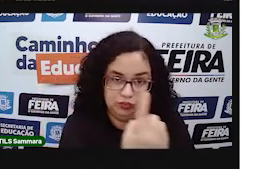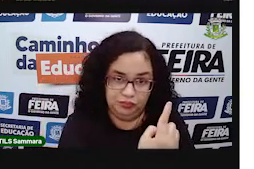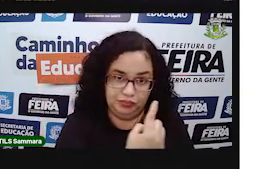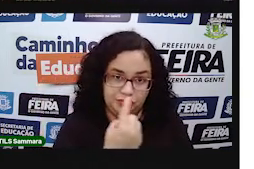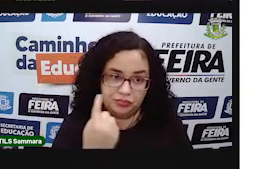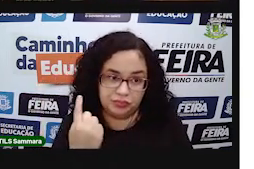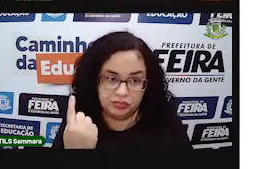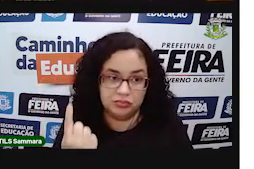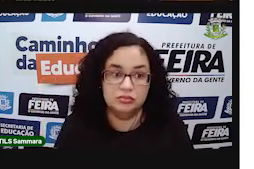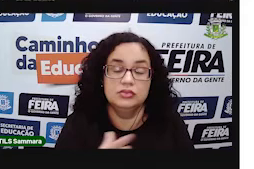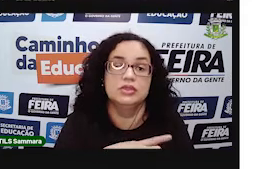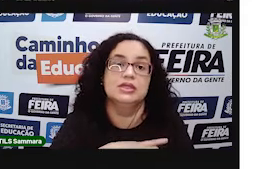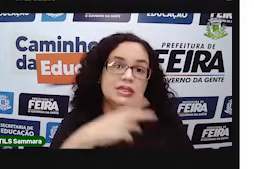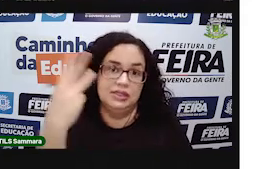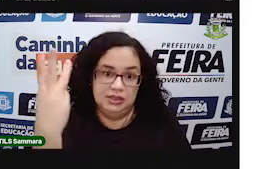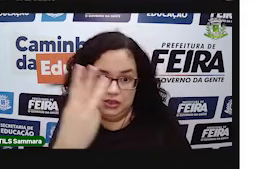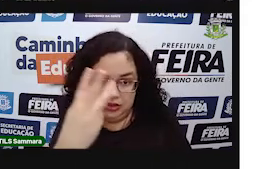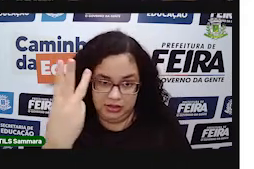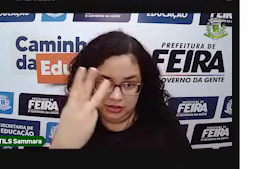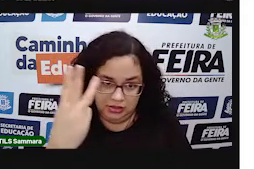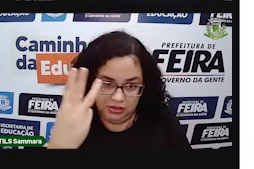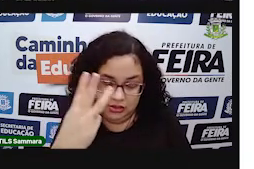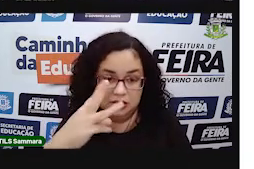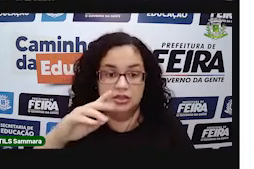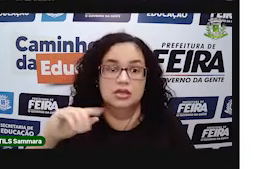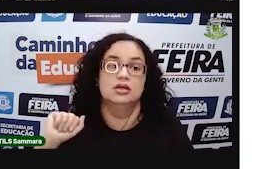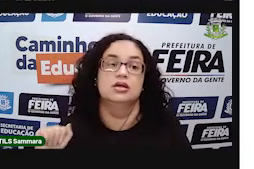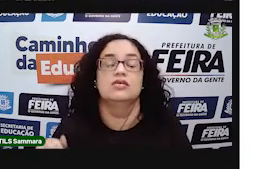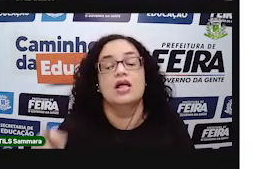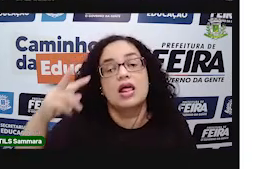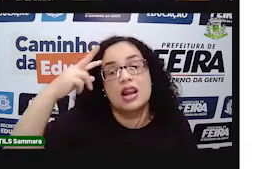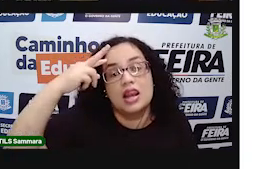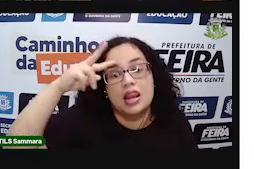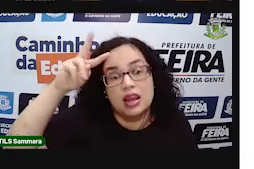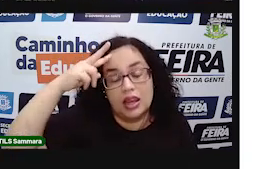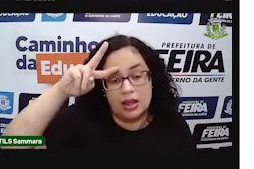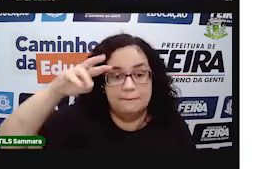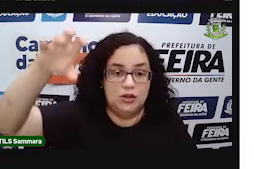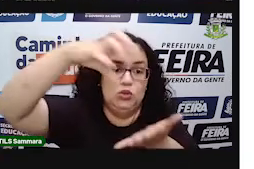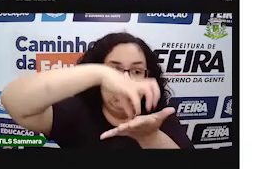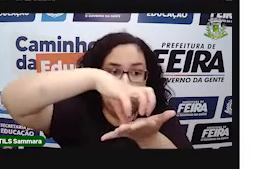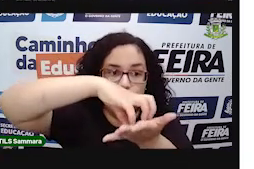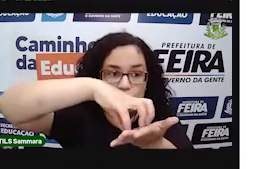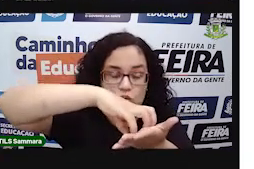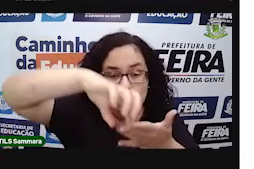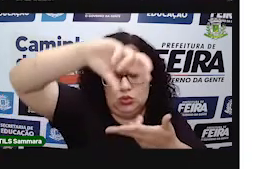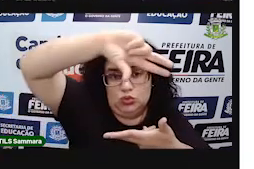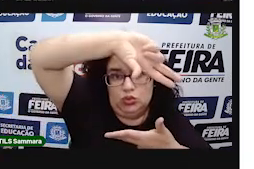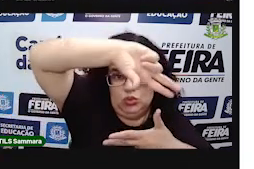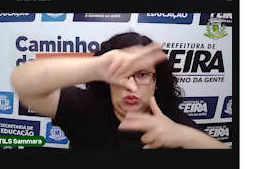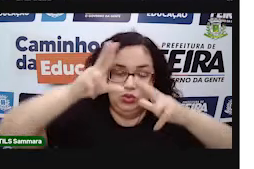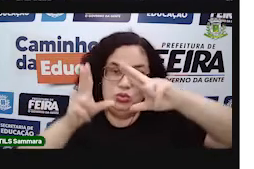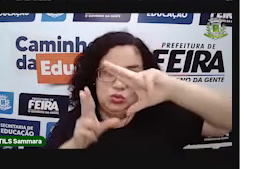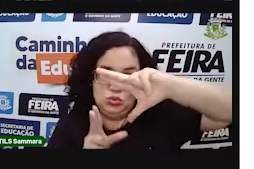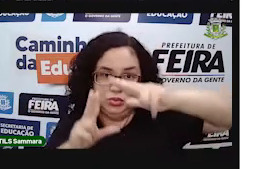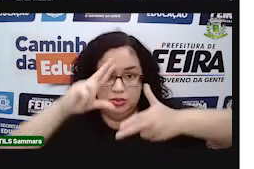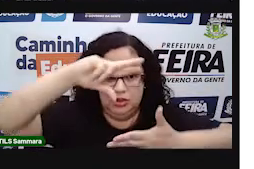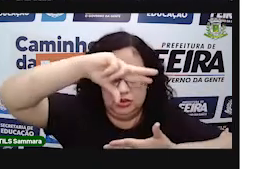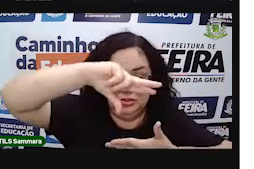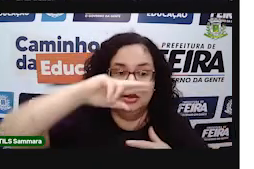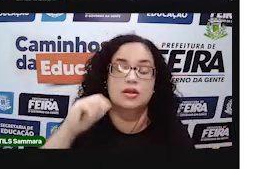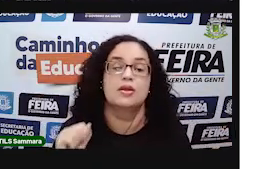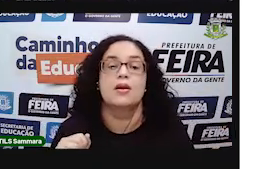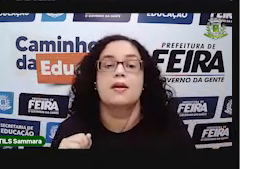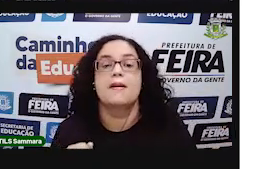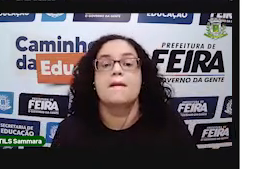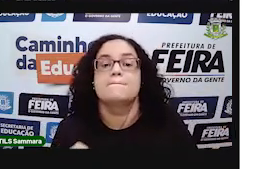Tudo à nossa volta. Tem três dimensões. Tudo à nossa volta vai lembrar um sólido geométrico, inclusive o nosso